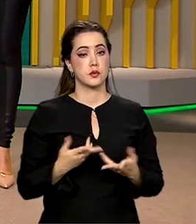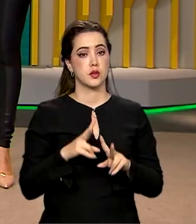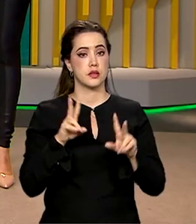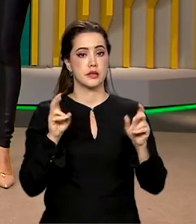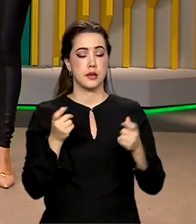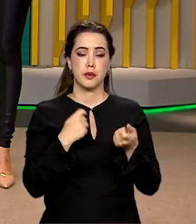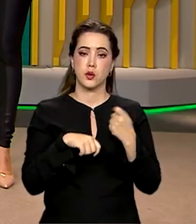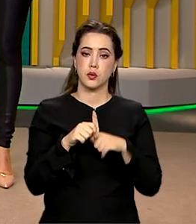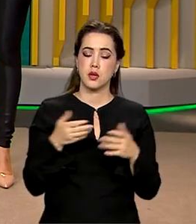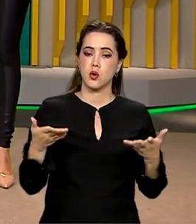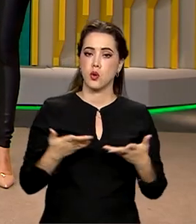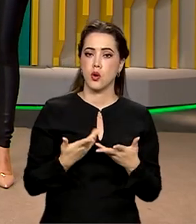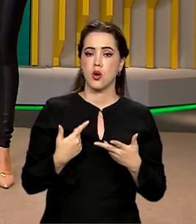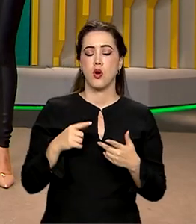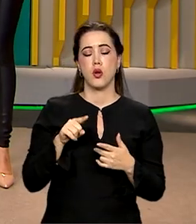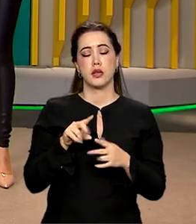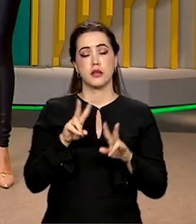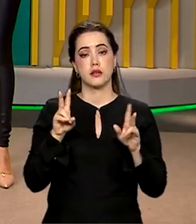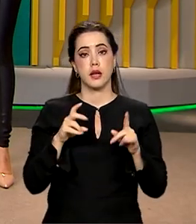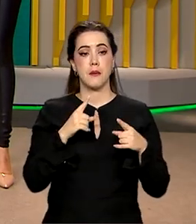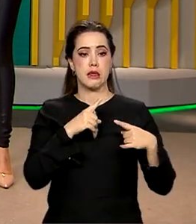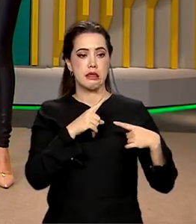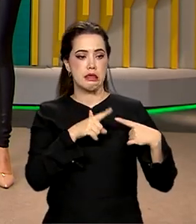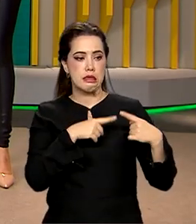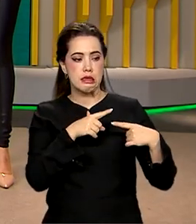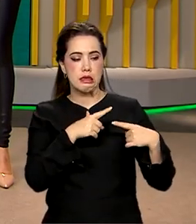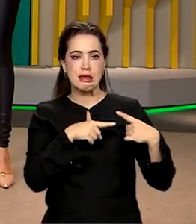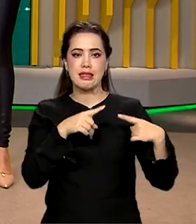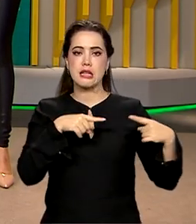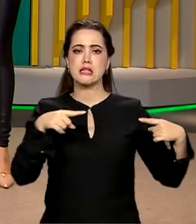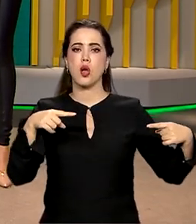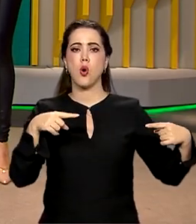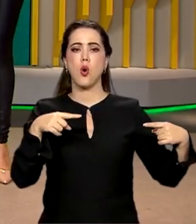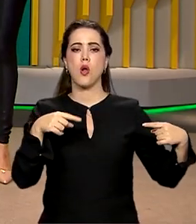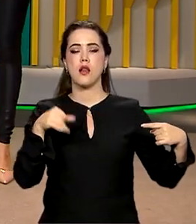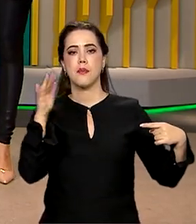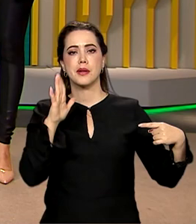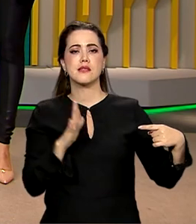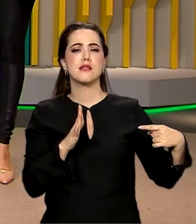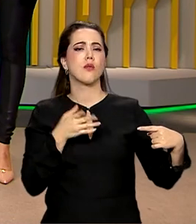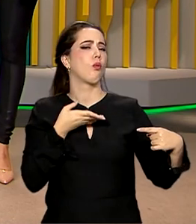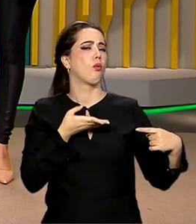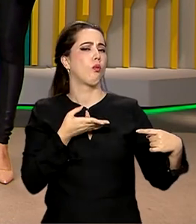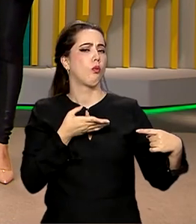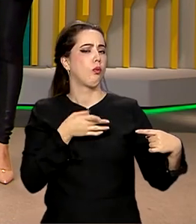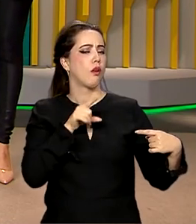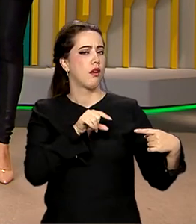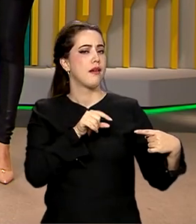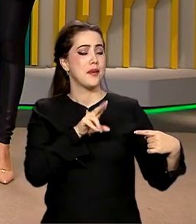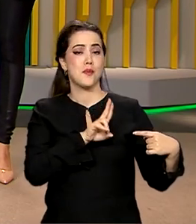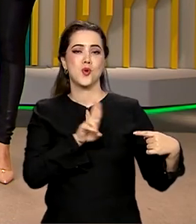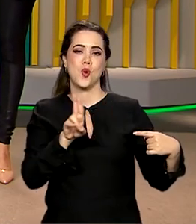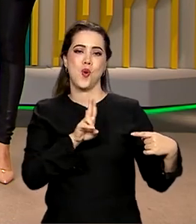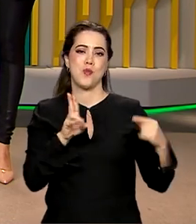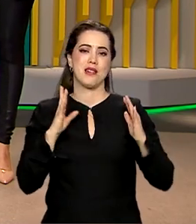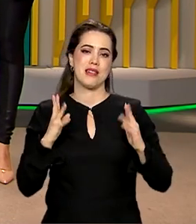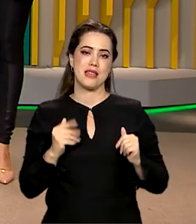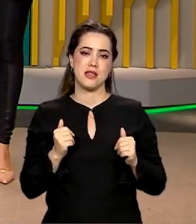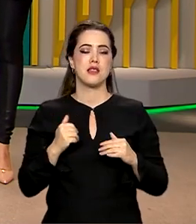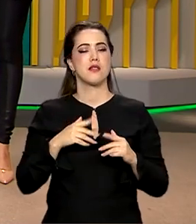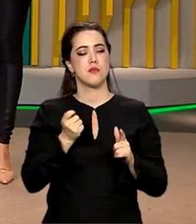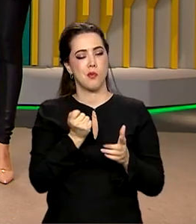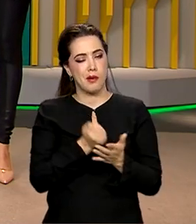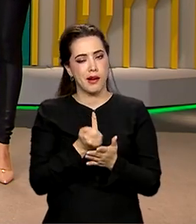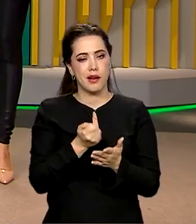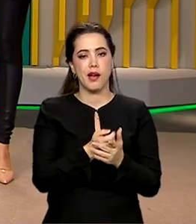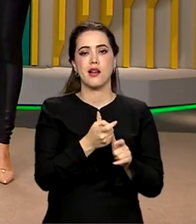O assunto agora é o Desenrola Brasil, Ana, programa que foi lançado em 17 de julho para renegociar as dívidas de mais de 70